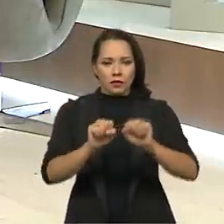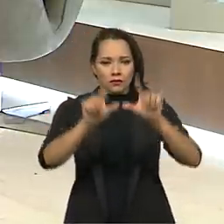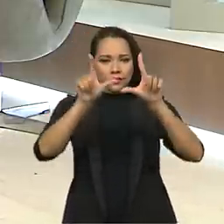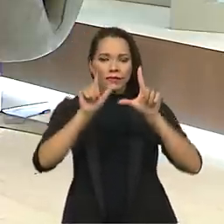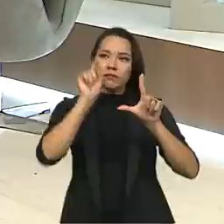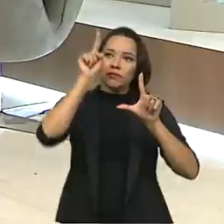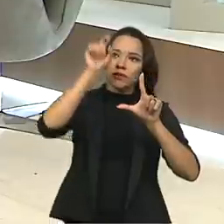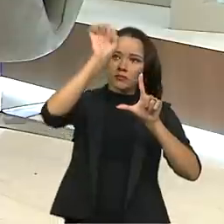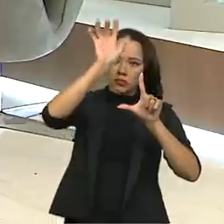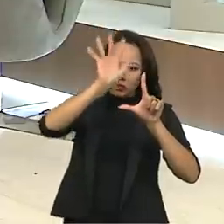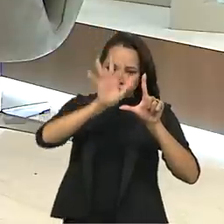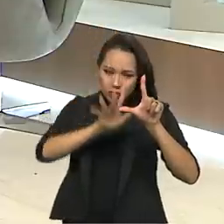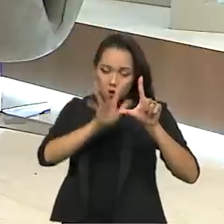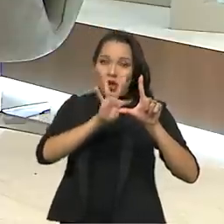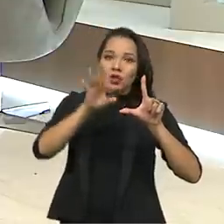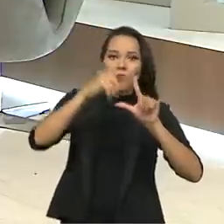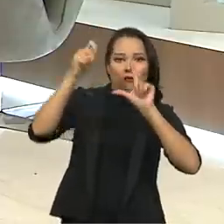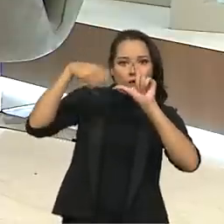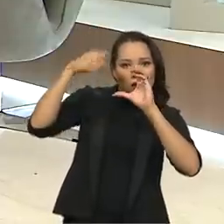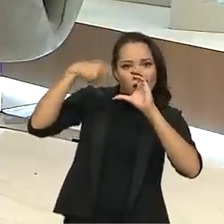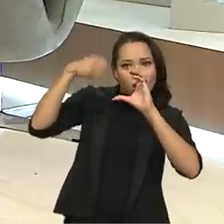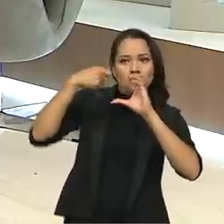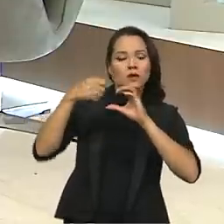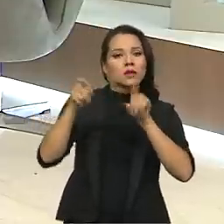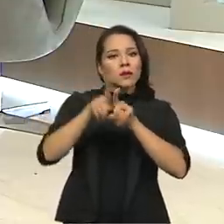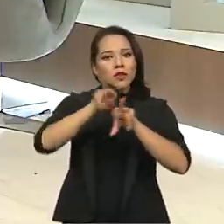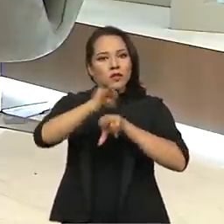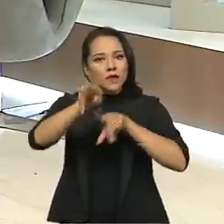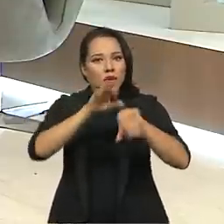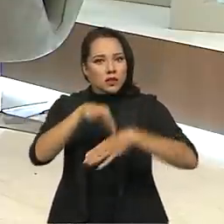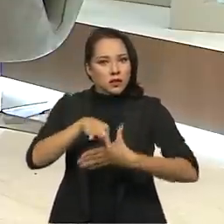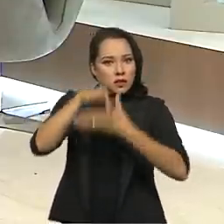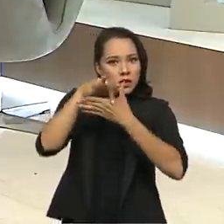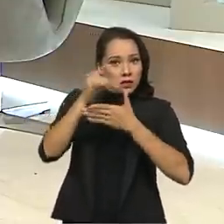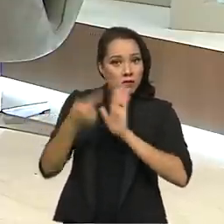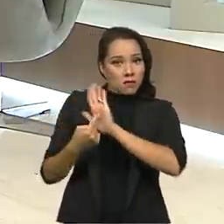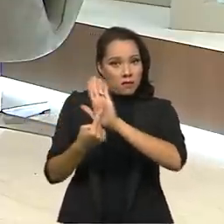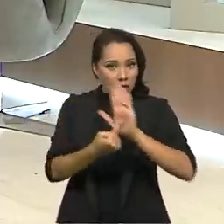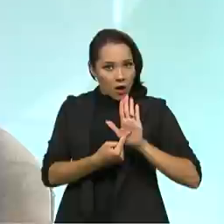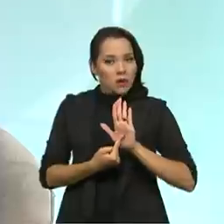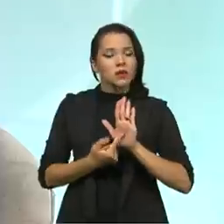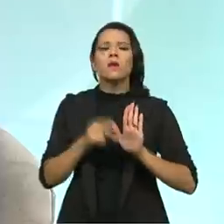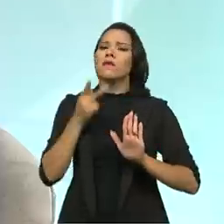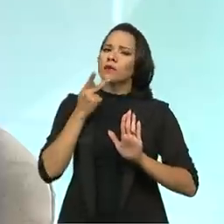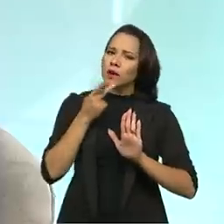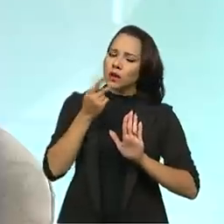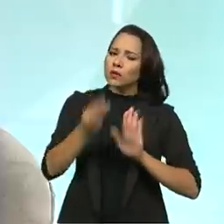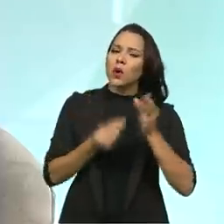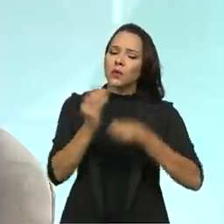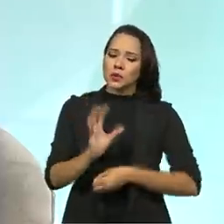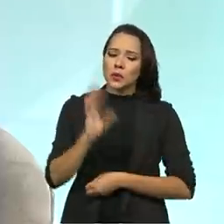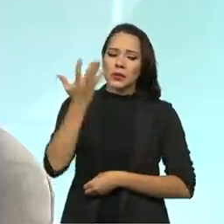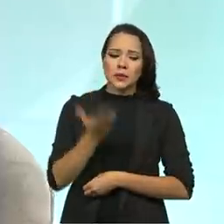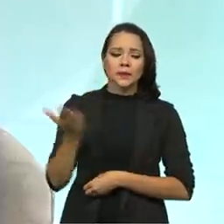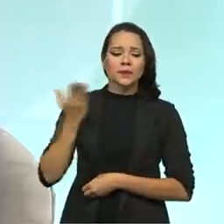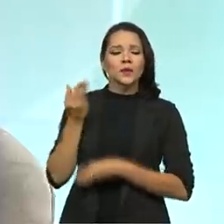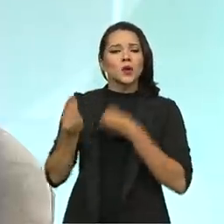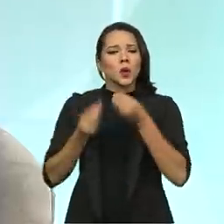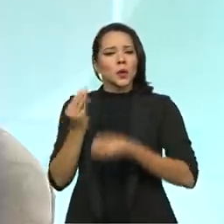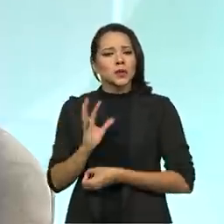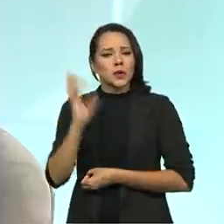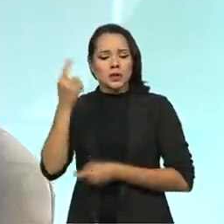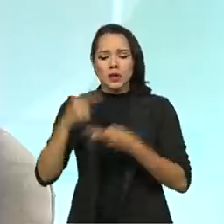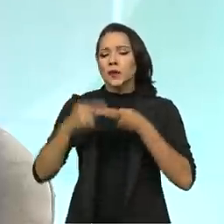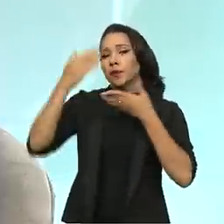feito, vídeos e vídeos onde diversas lideranças apresentam-se falando da situação dele, de como está,